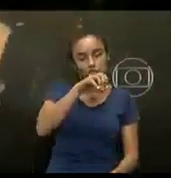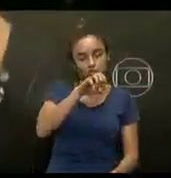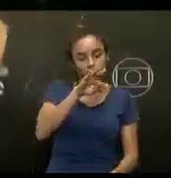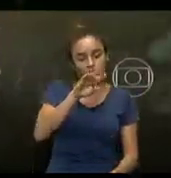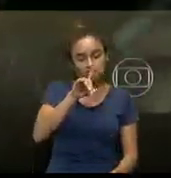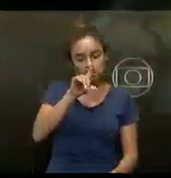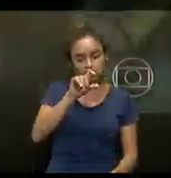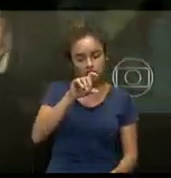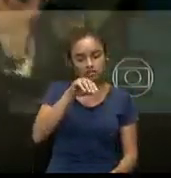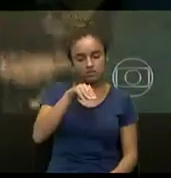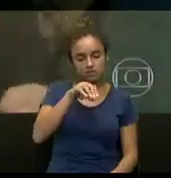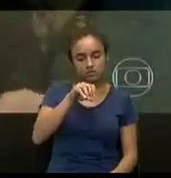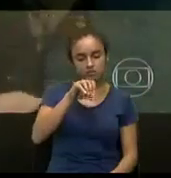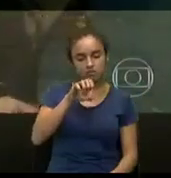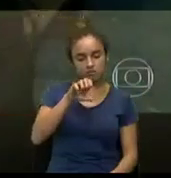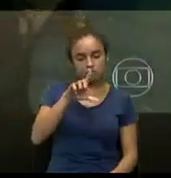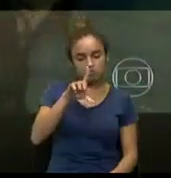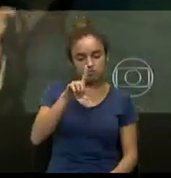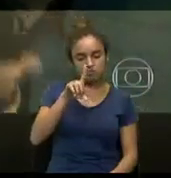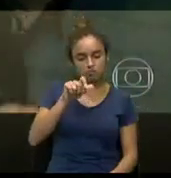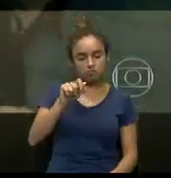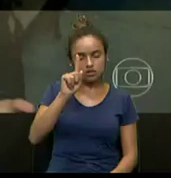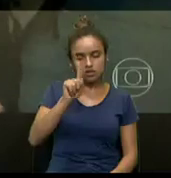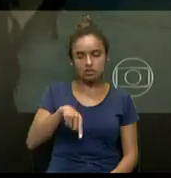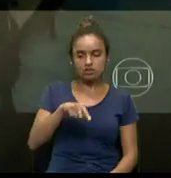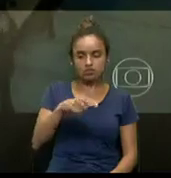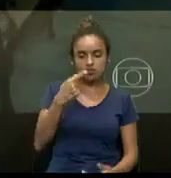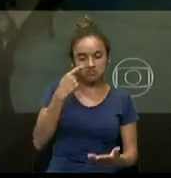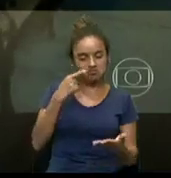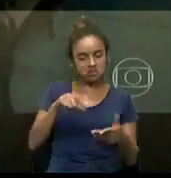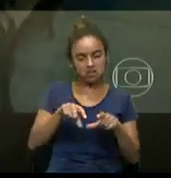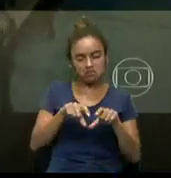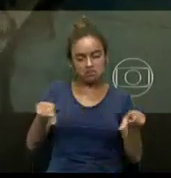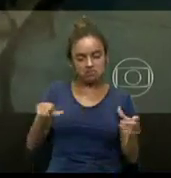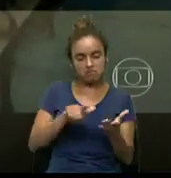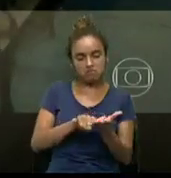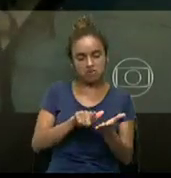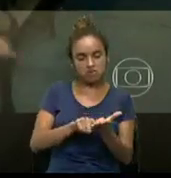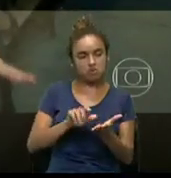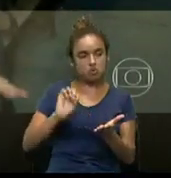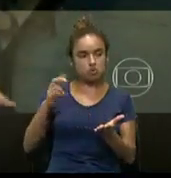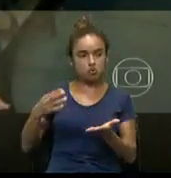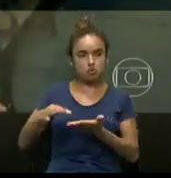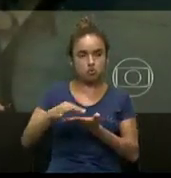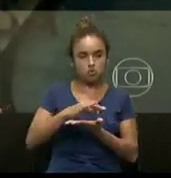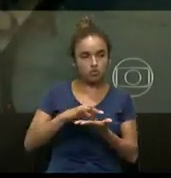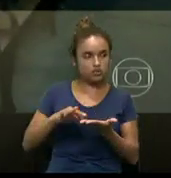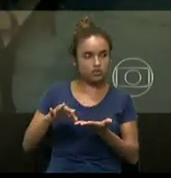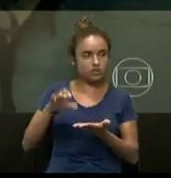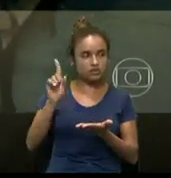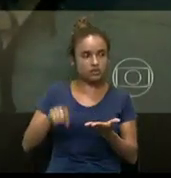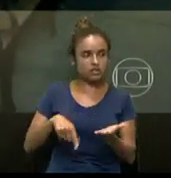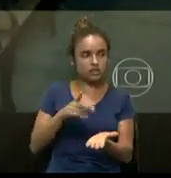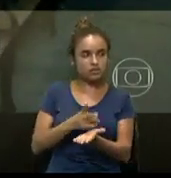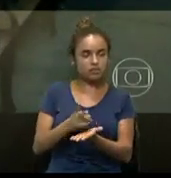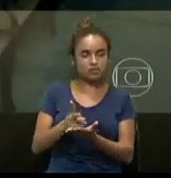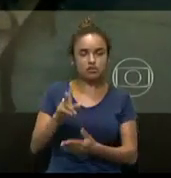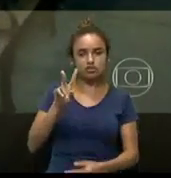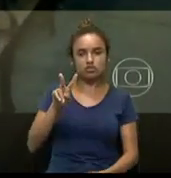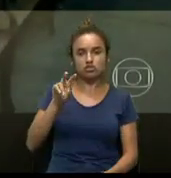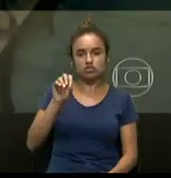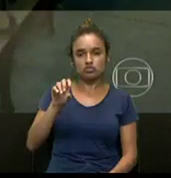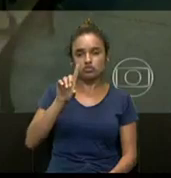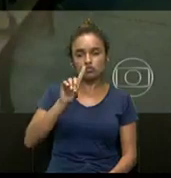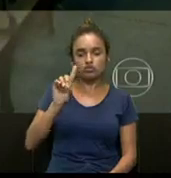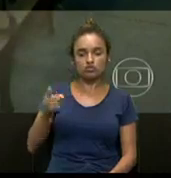pedaço de papel ou metal com um valor definido. Quem garante que esse pedaço de papel vale mesmo 20 dólares é o Banco Central